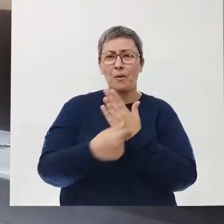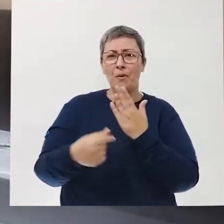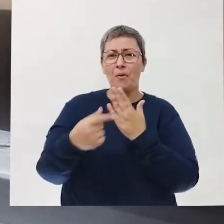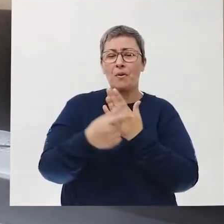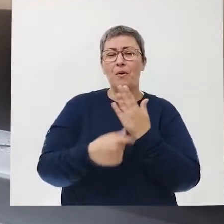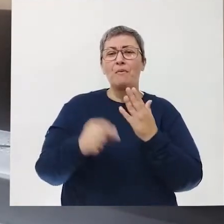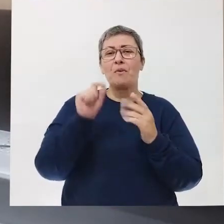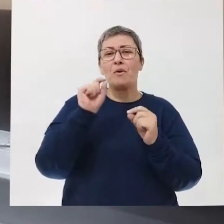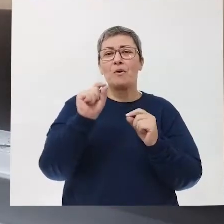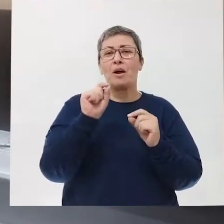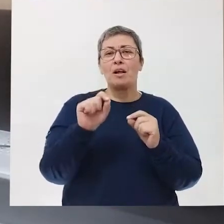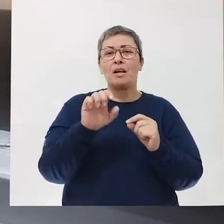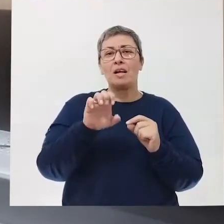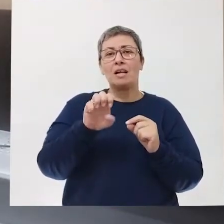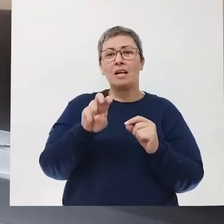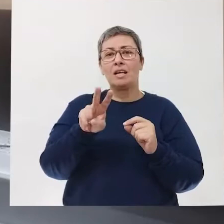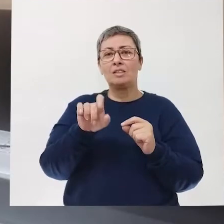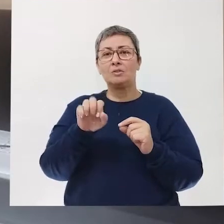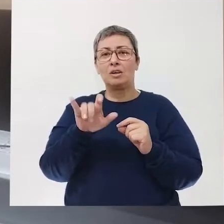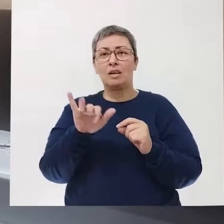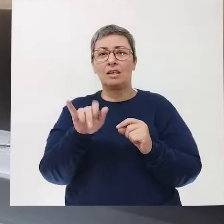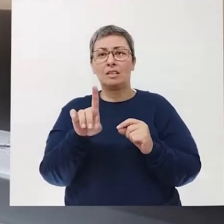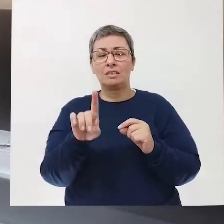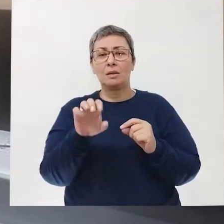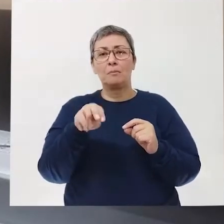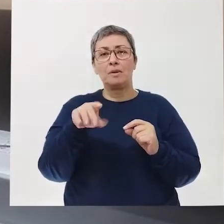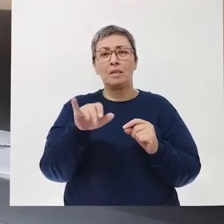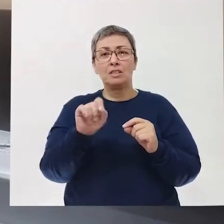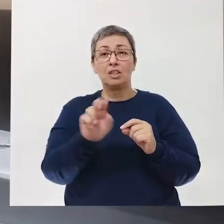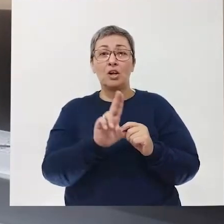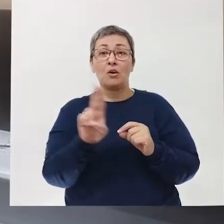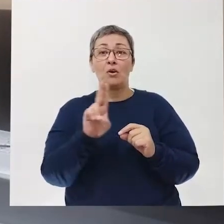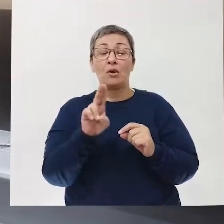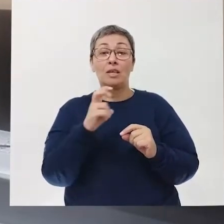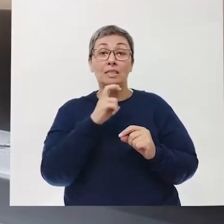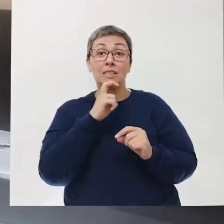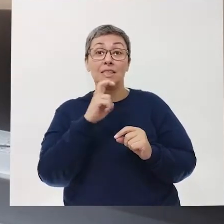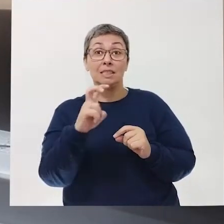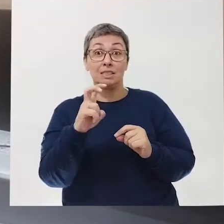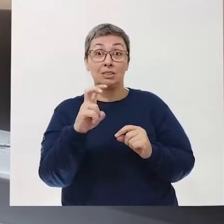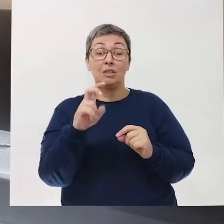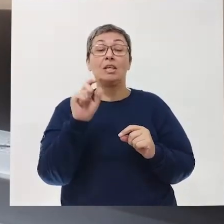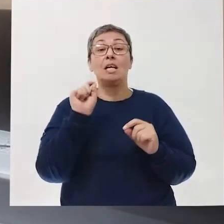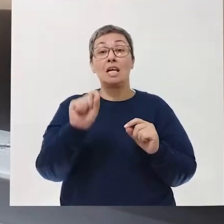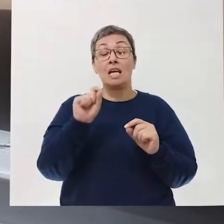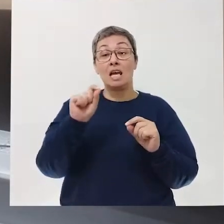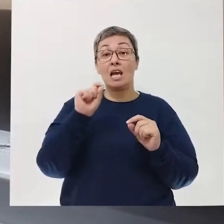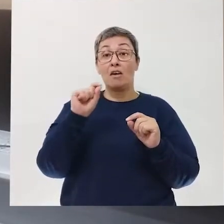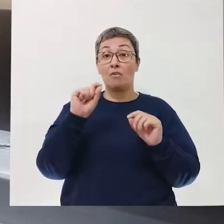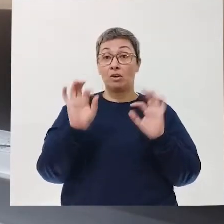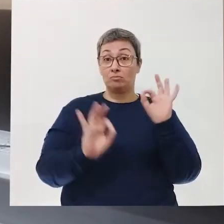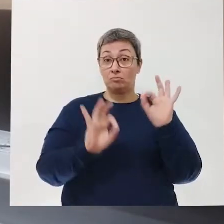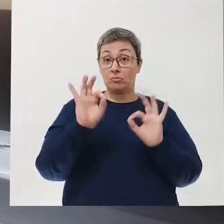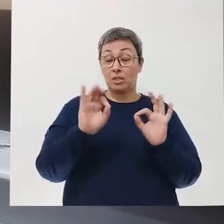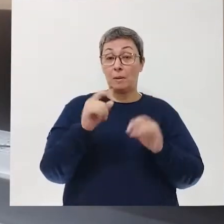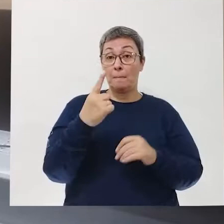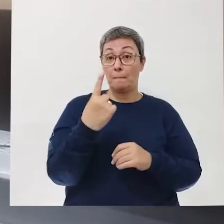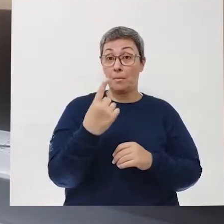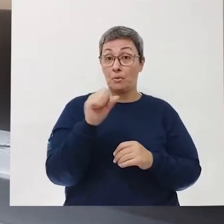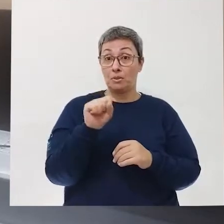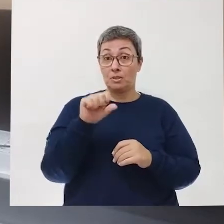quem fez essa pintura, foi o Edvard Munch. O nome desse quadro é O Grito. Ele foi construído em